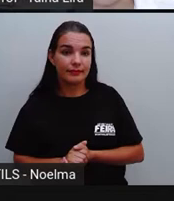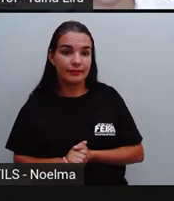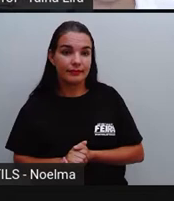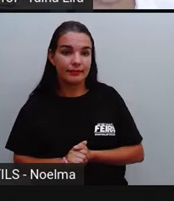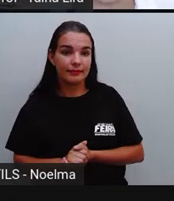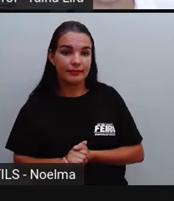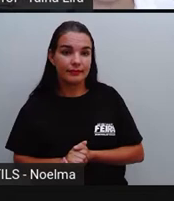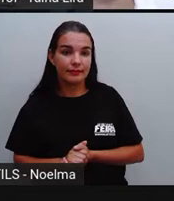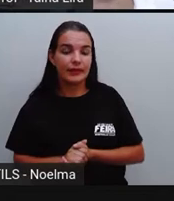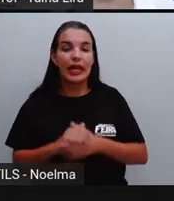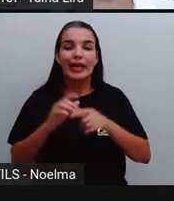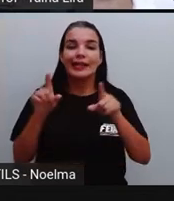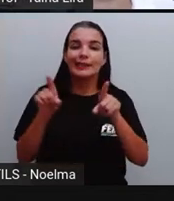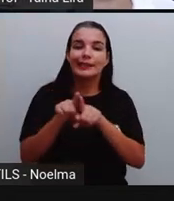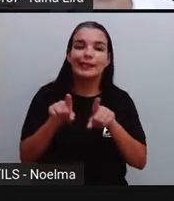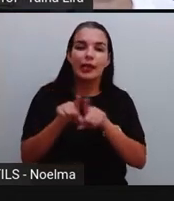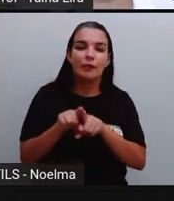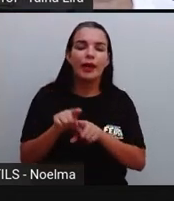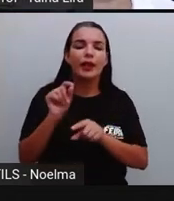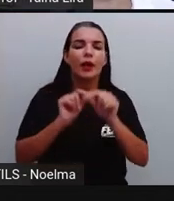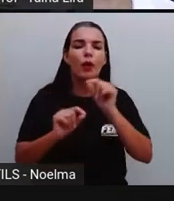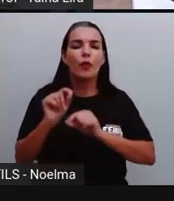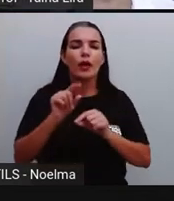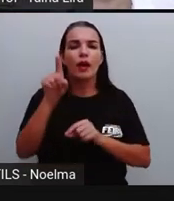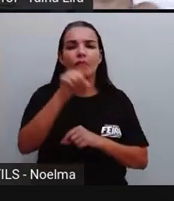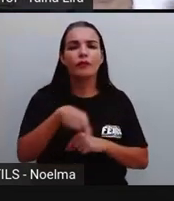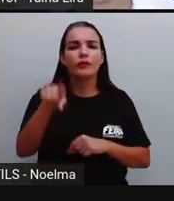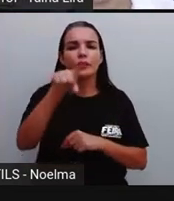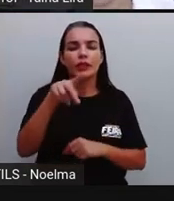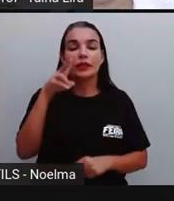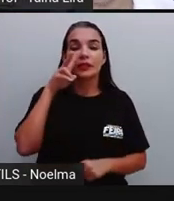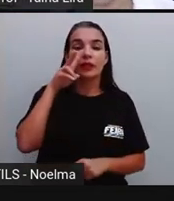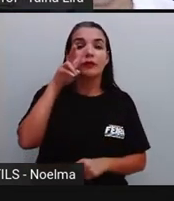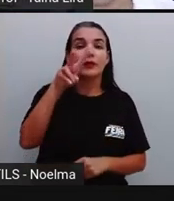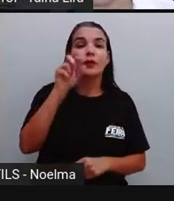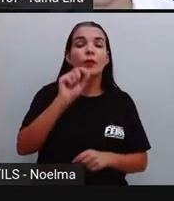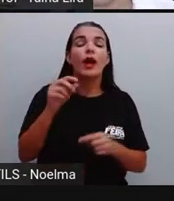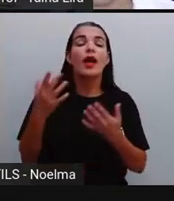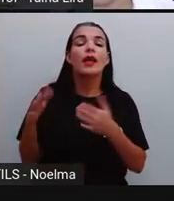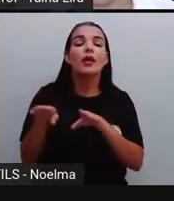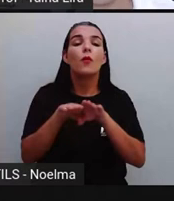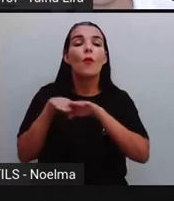E também, né? O que é que vocês viram aí que é igual, né?